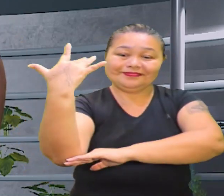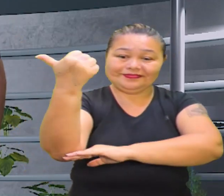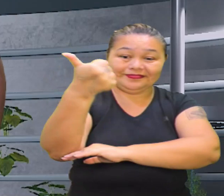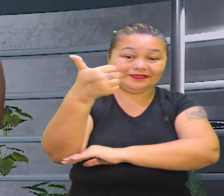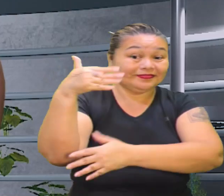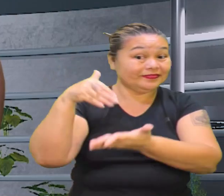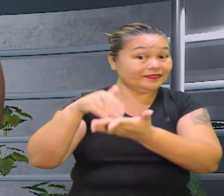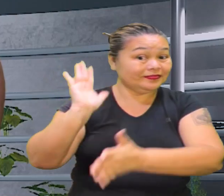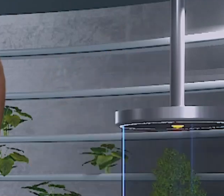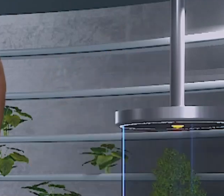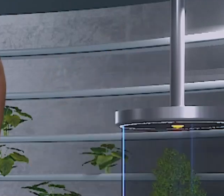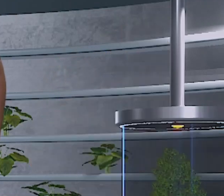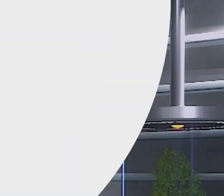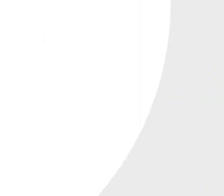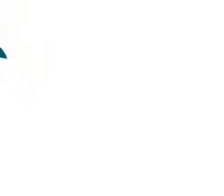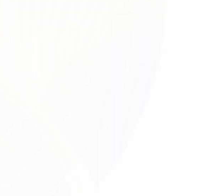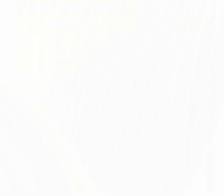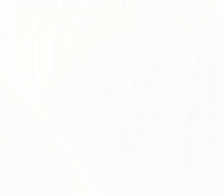mais Tchau, tchau